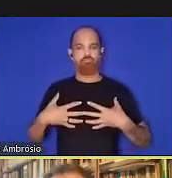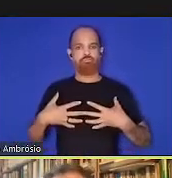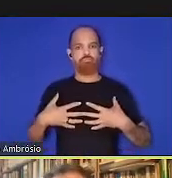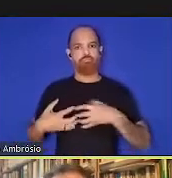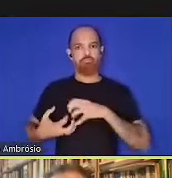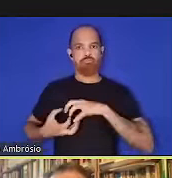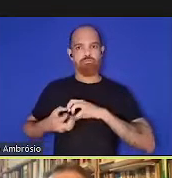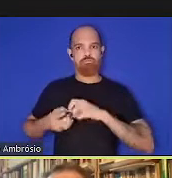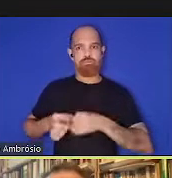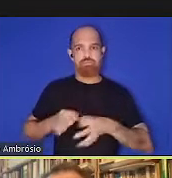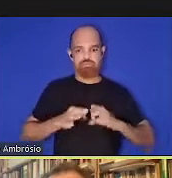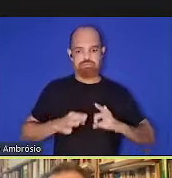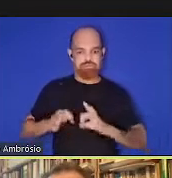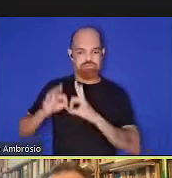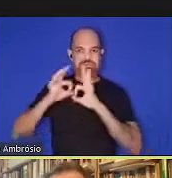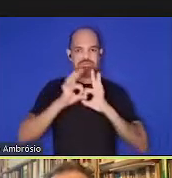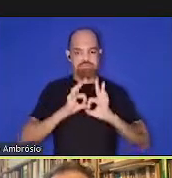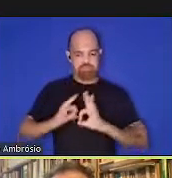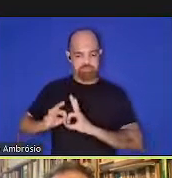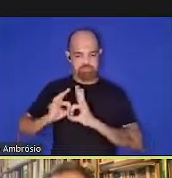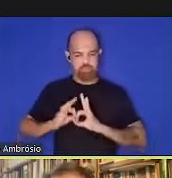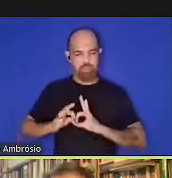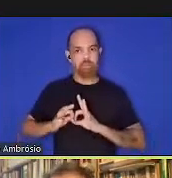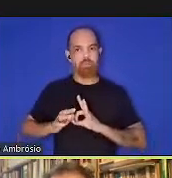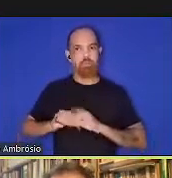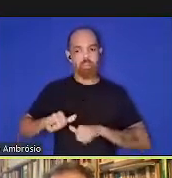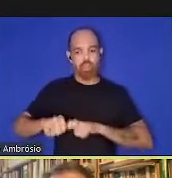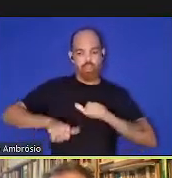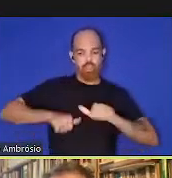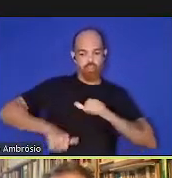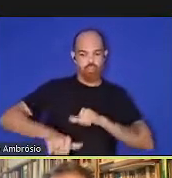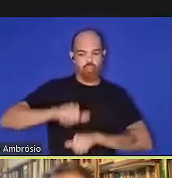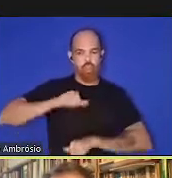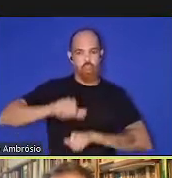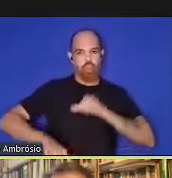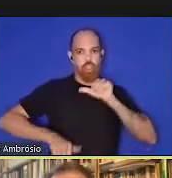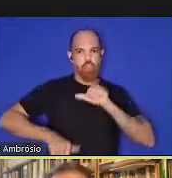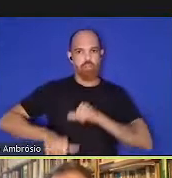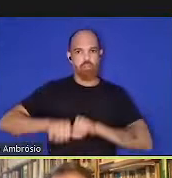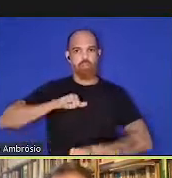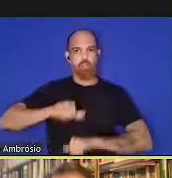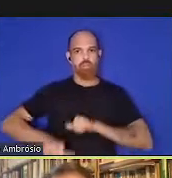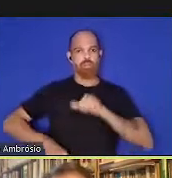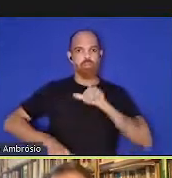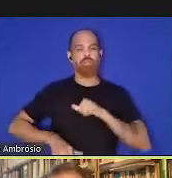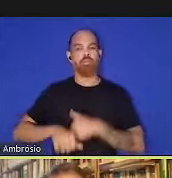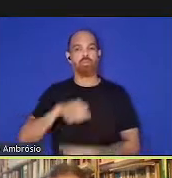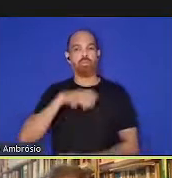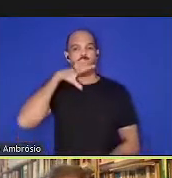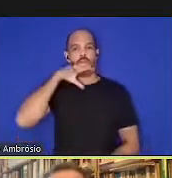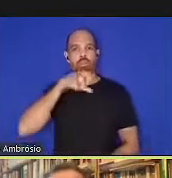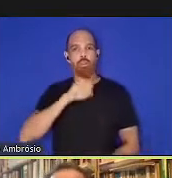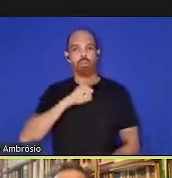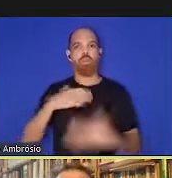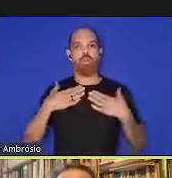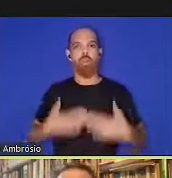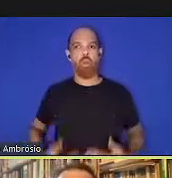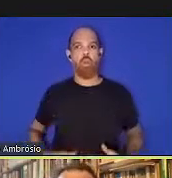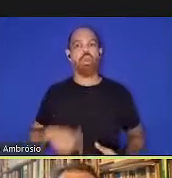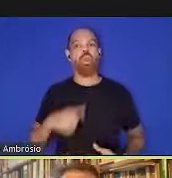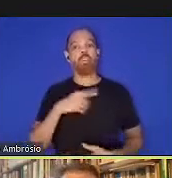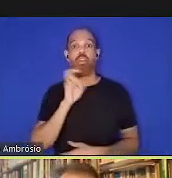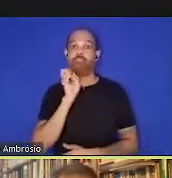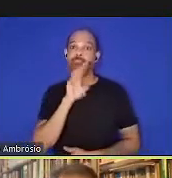uma boa transferência de oxigênio do pulmão para o resto do corpo, aqui entra o vírus